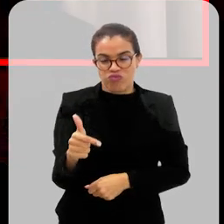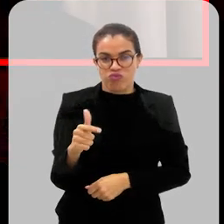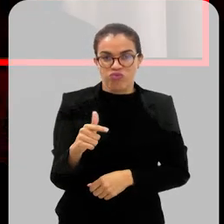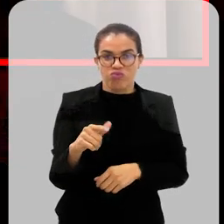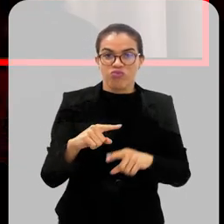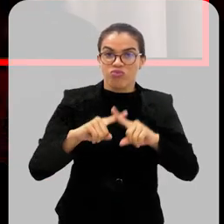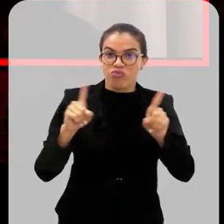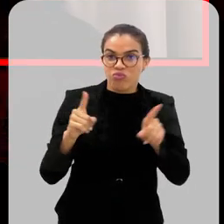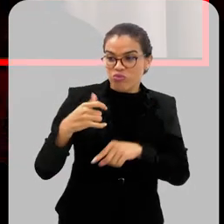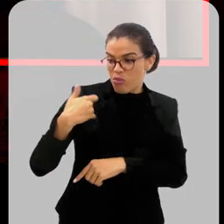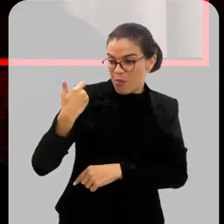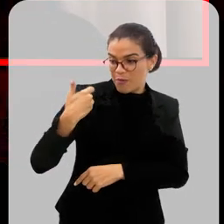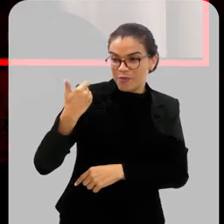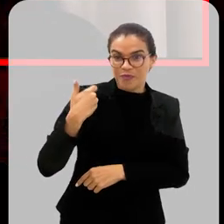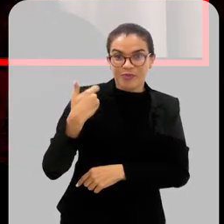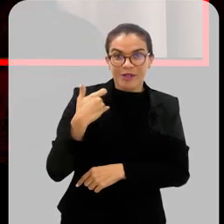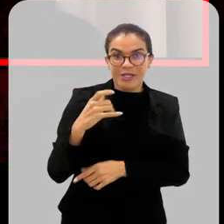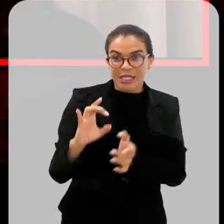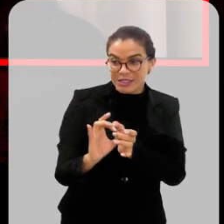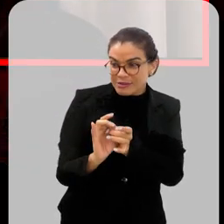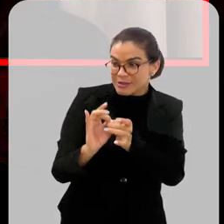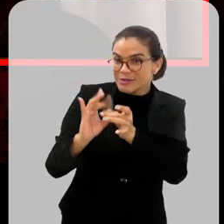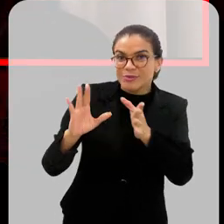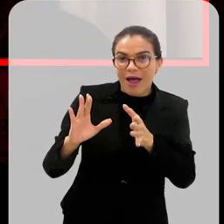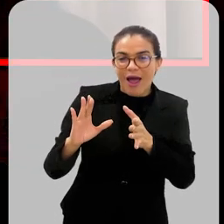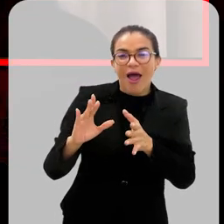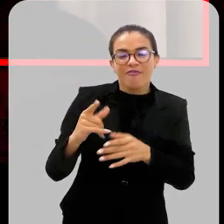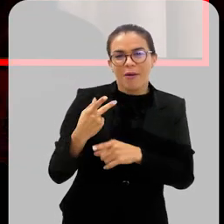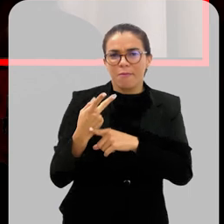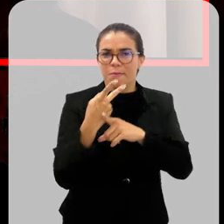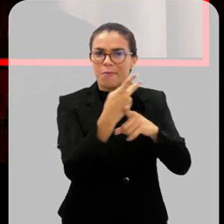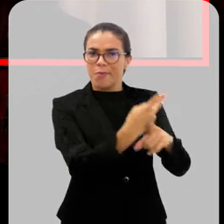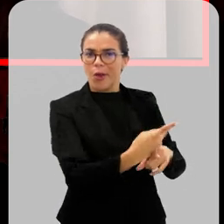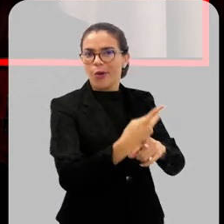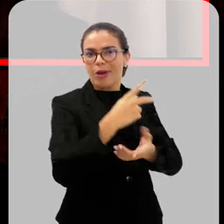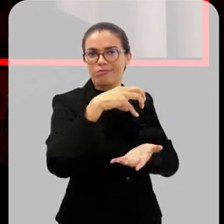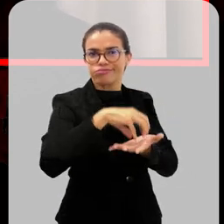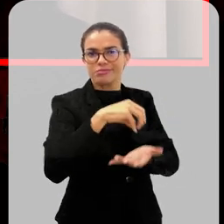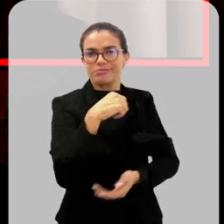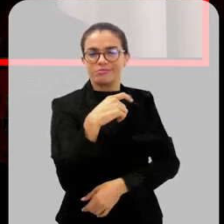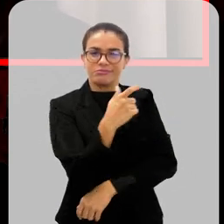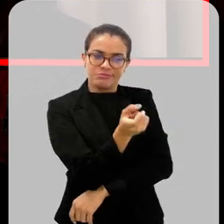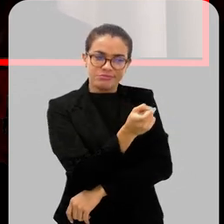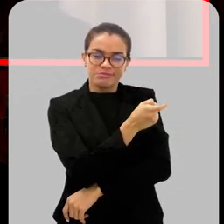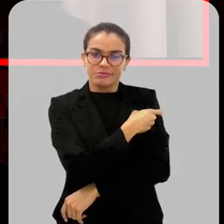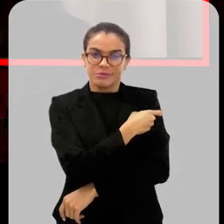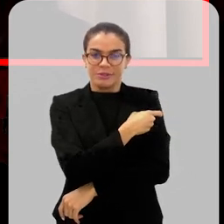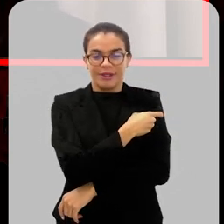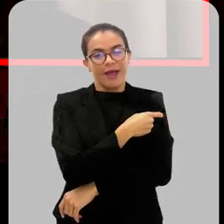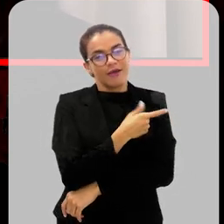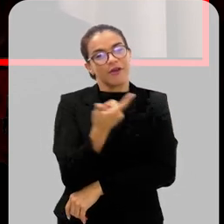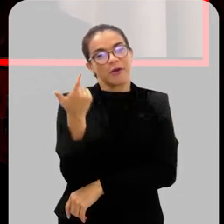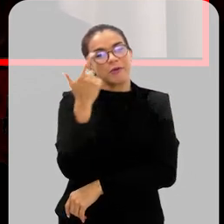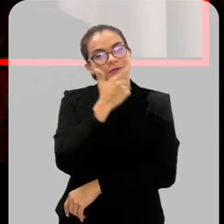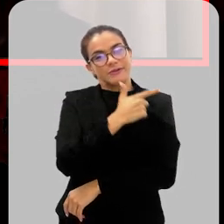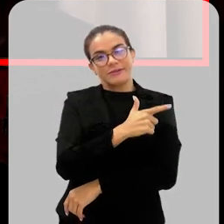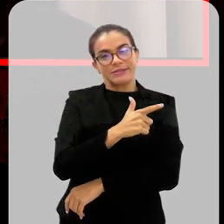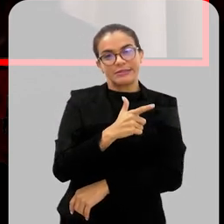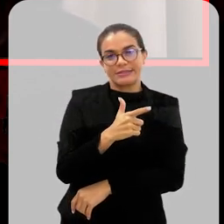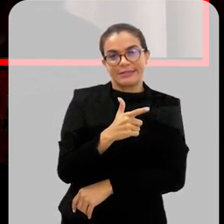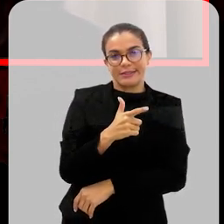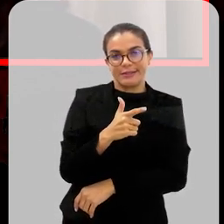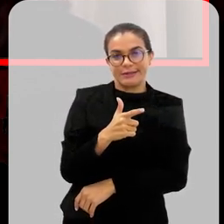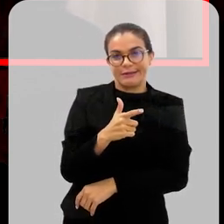que ficar disponível para a sua faixa etária, é importante que a pessoa tome a vacina, ela seja vacinada. É só assim que a gente vai